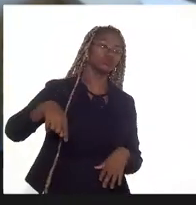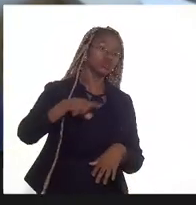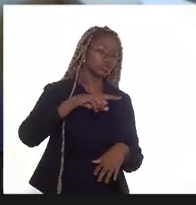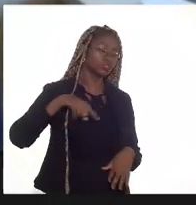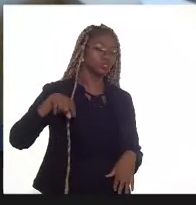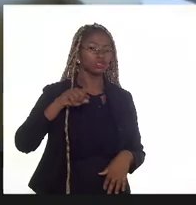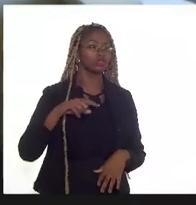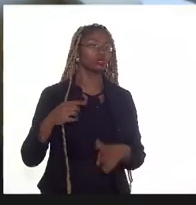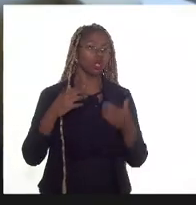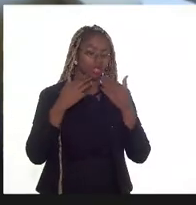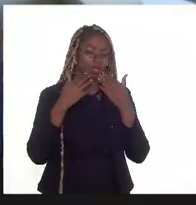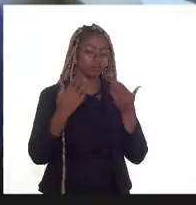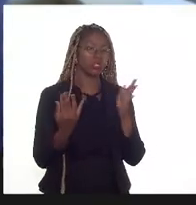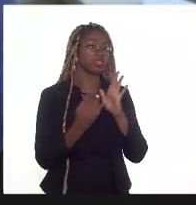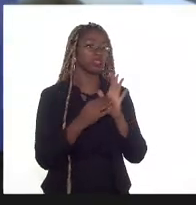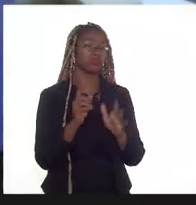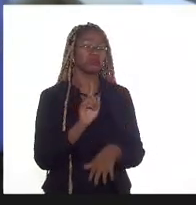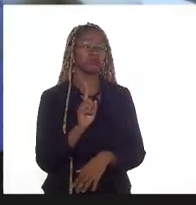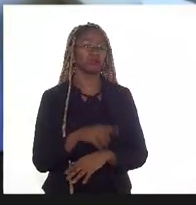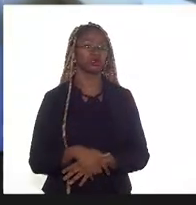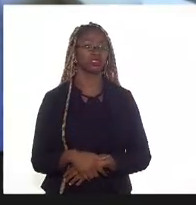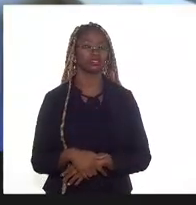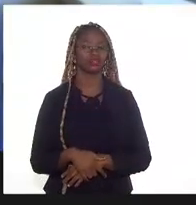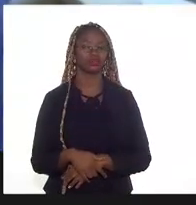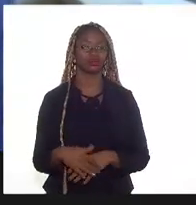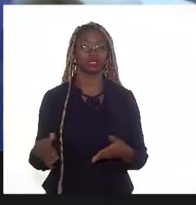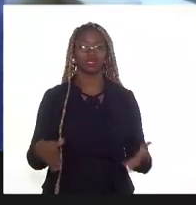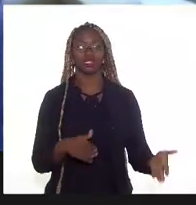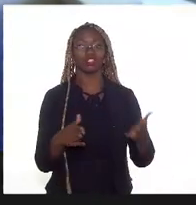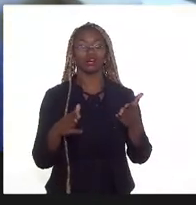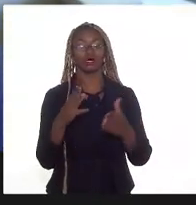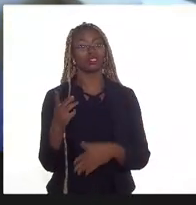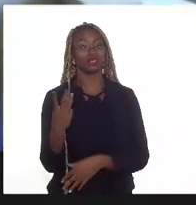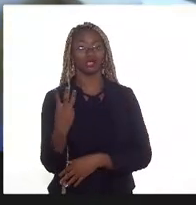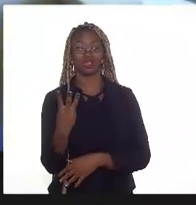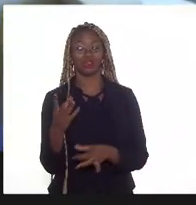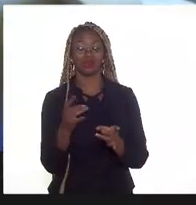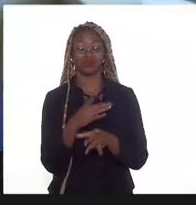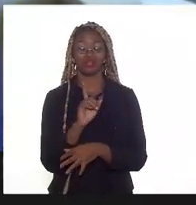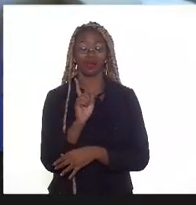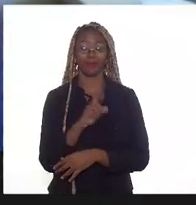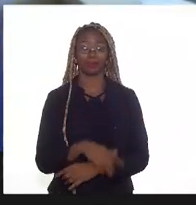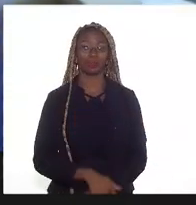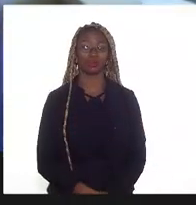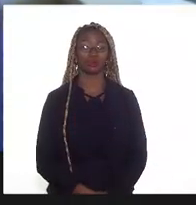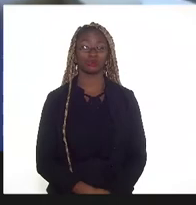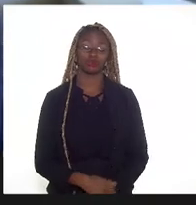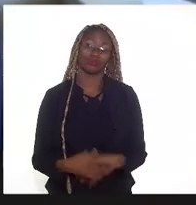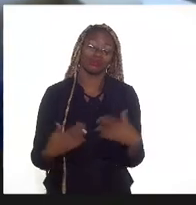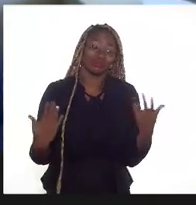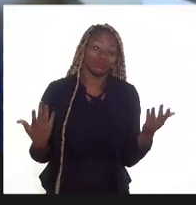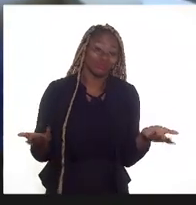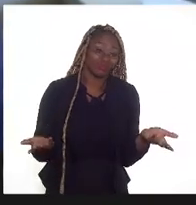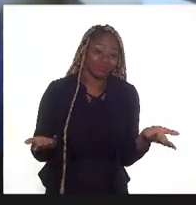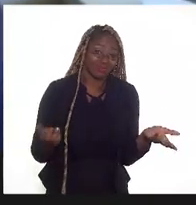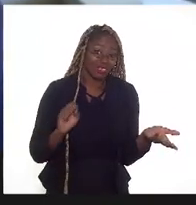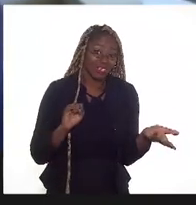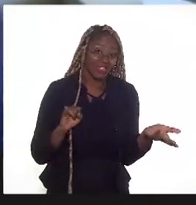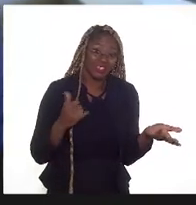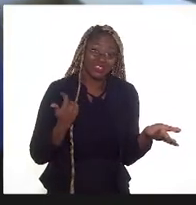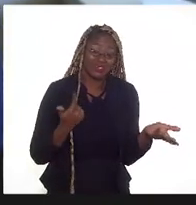isso na apresentação do senhor, que a Rota 3 não está pronta. Então, se não tem escoamento,